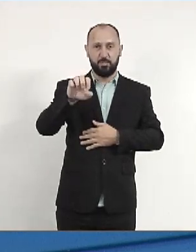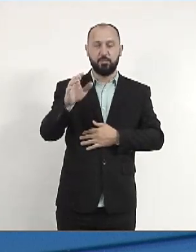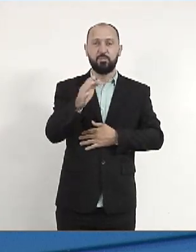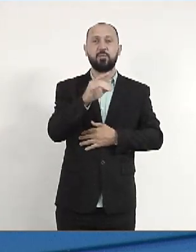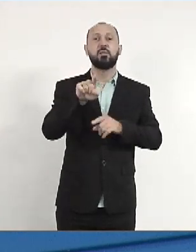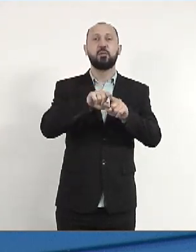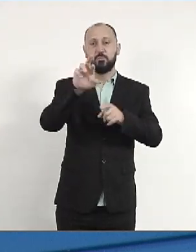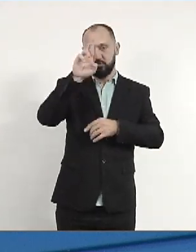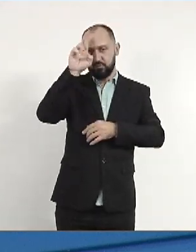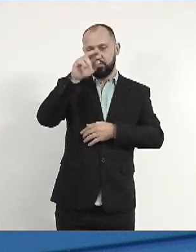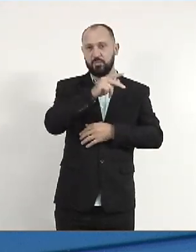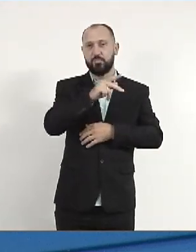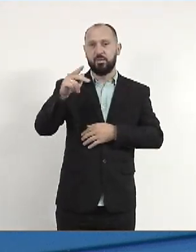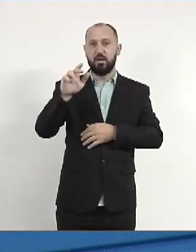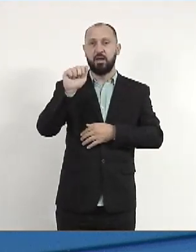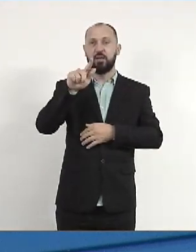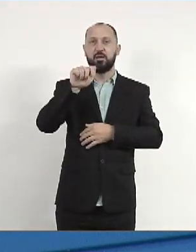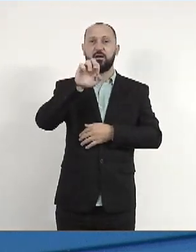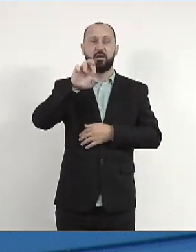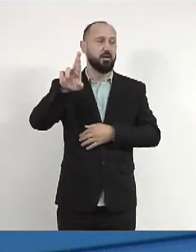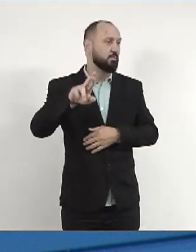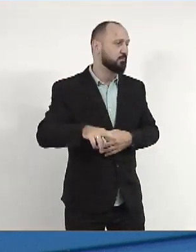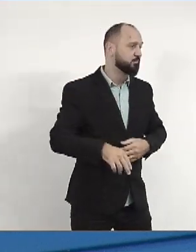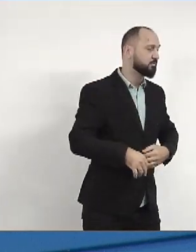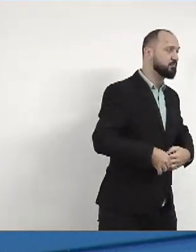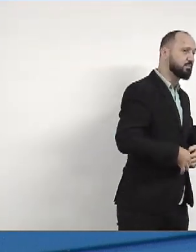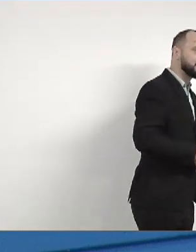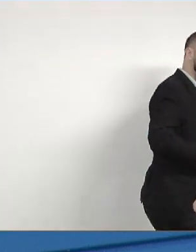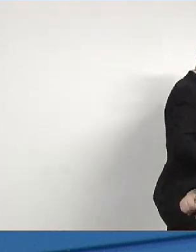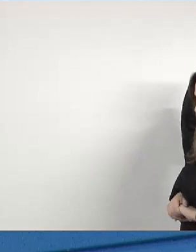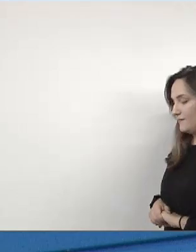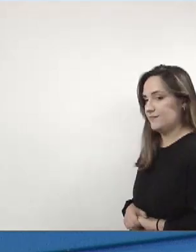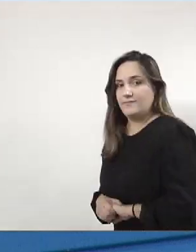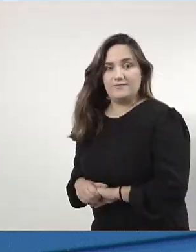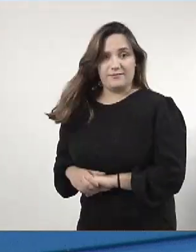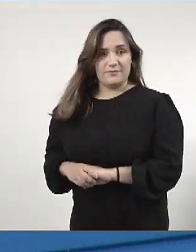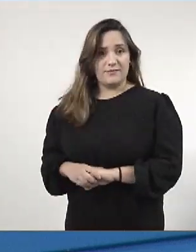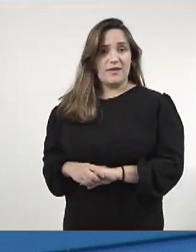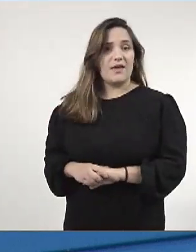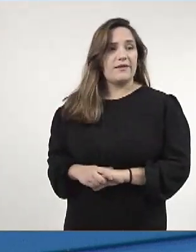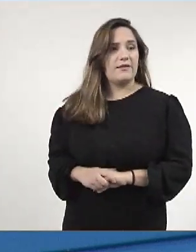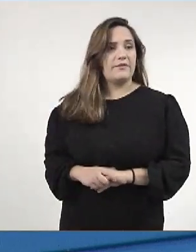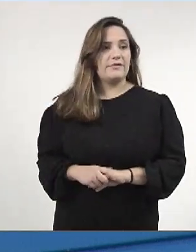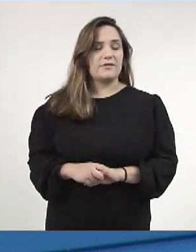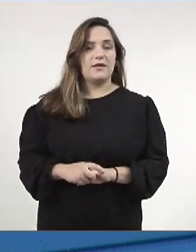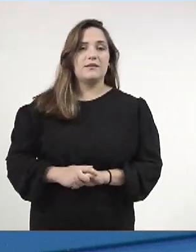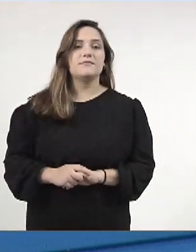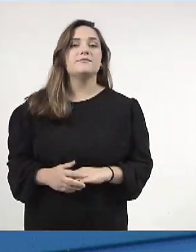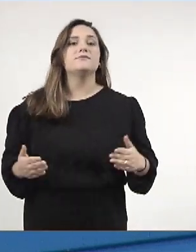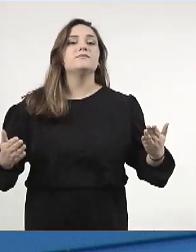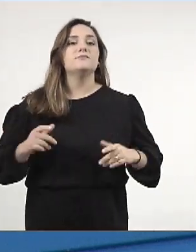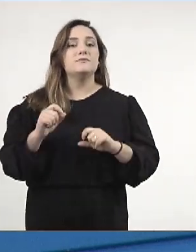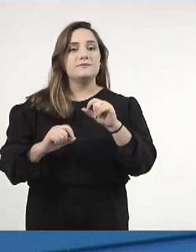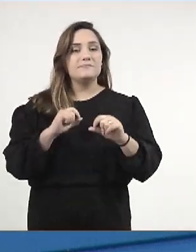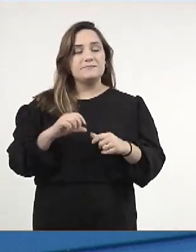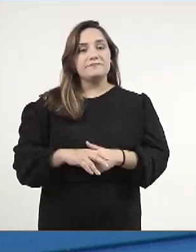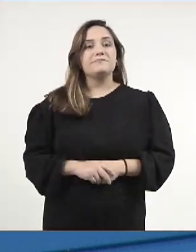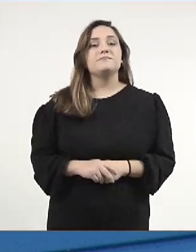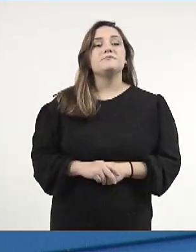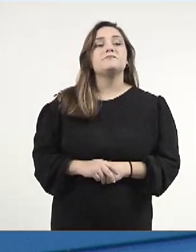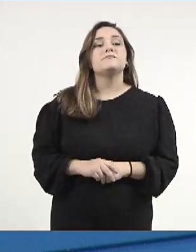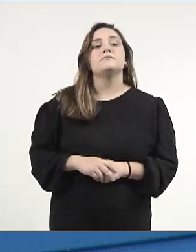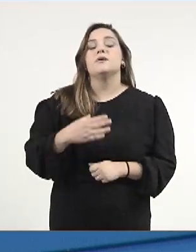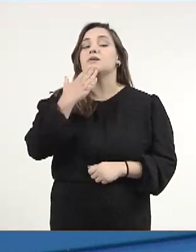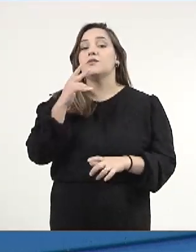e ao diretor-presidente da Agraer. Nós estamos aqui, senhor presidente, buscando informações sobre o atual